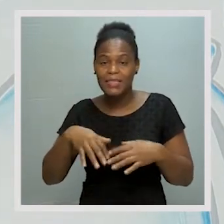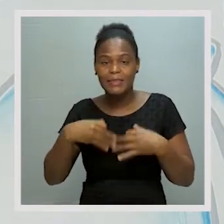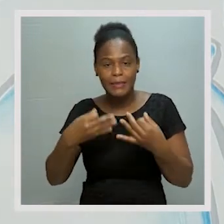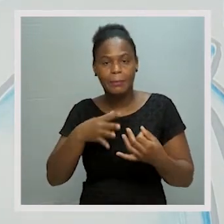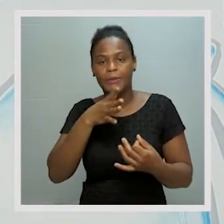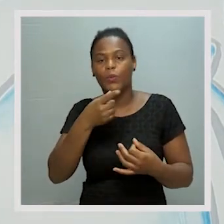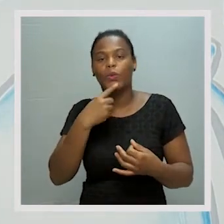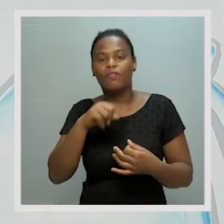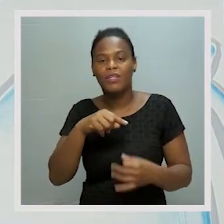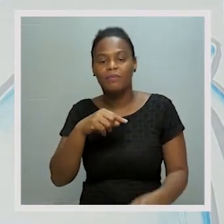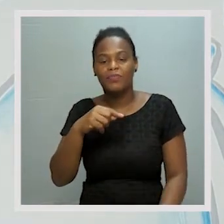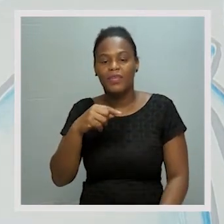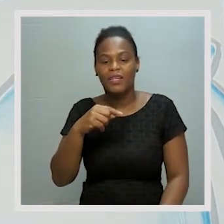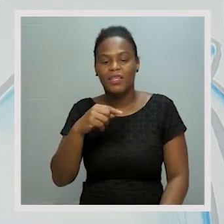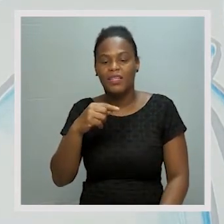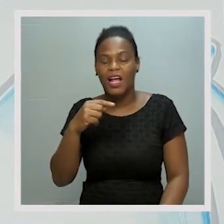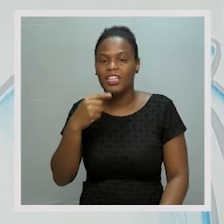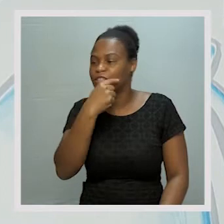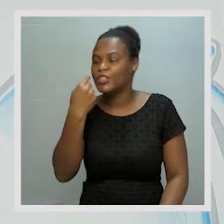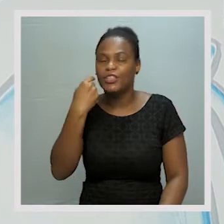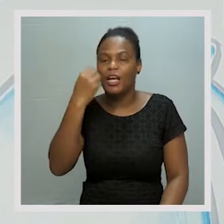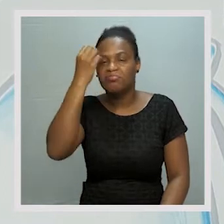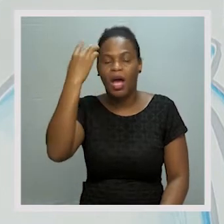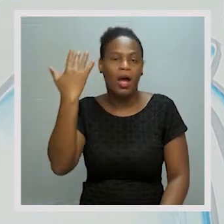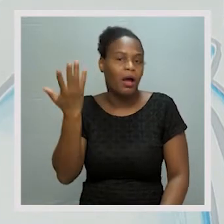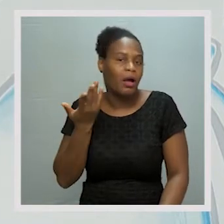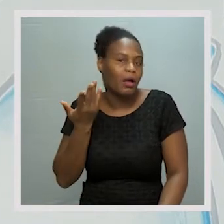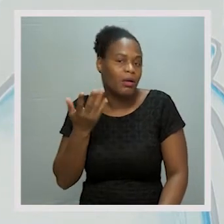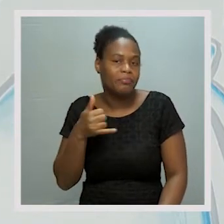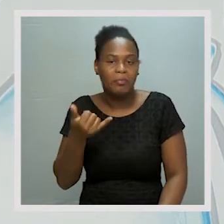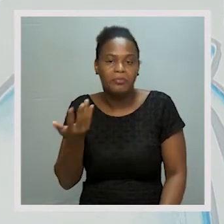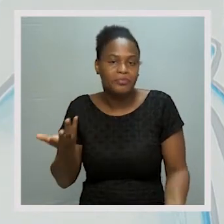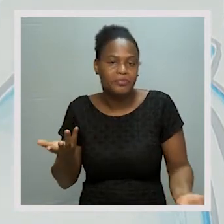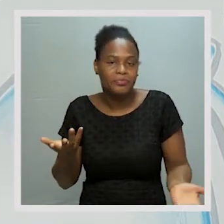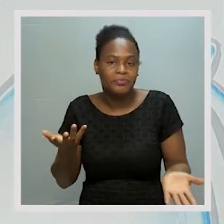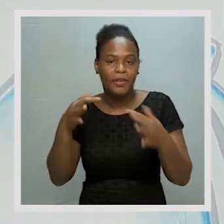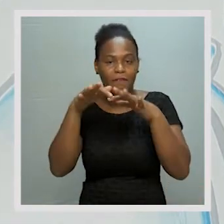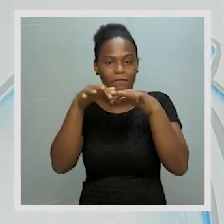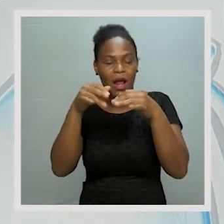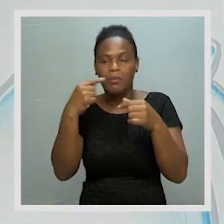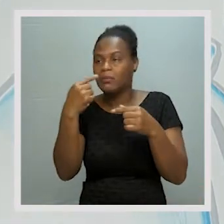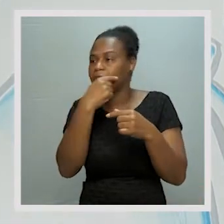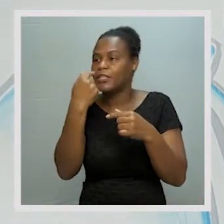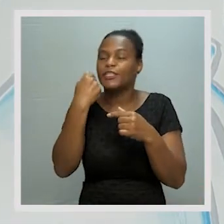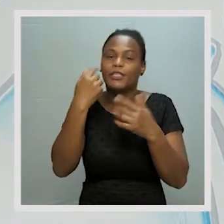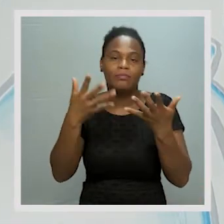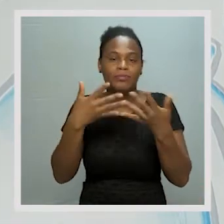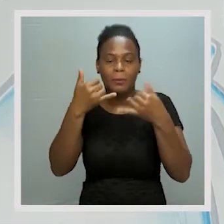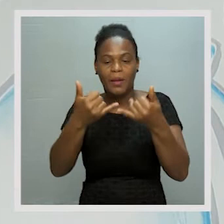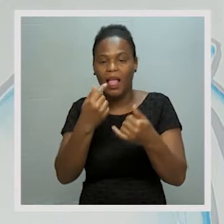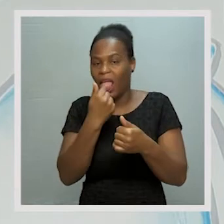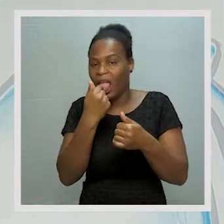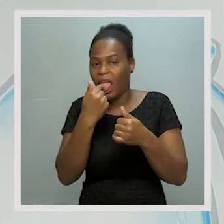mas convém sempre reforçar. Escovamos os dentes, mas depois, o que é que acontece? No final, deixamos a